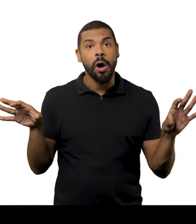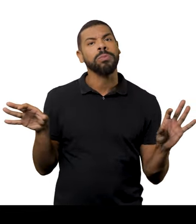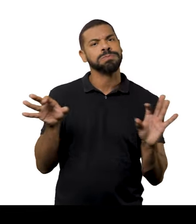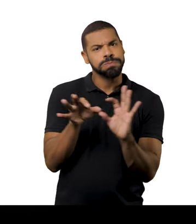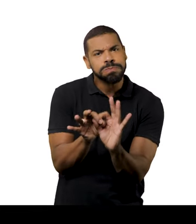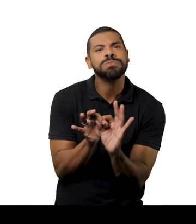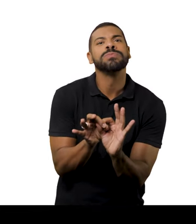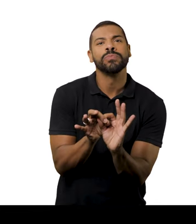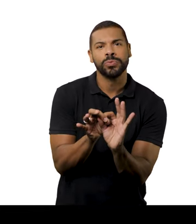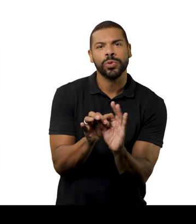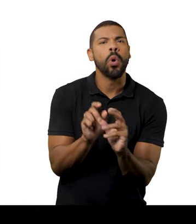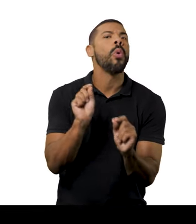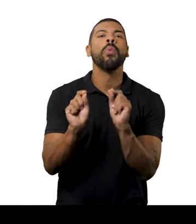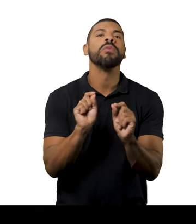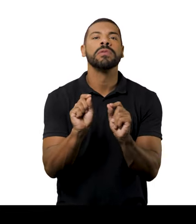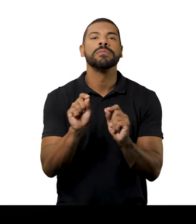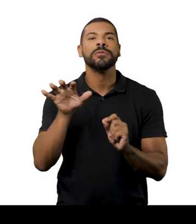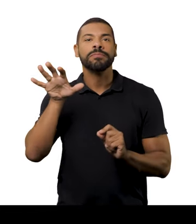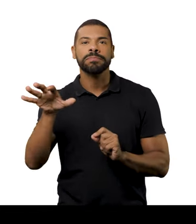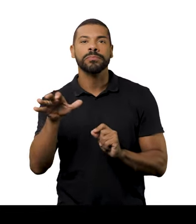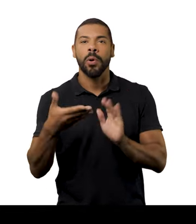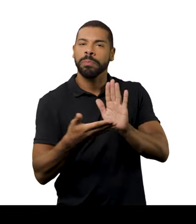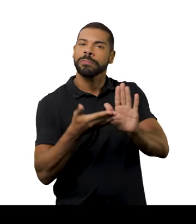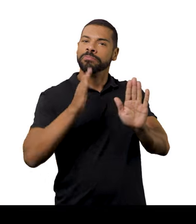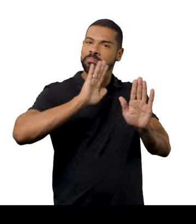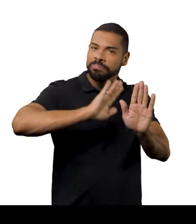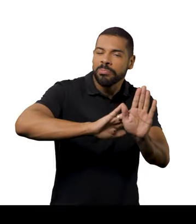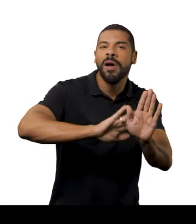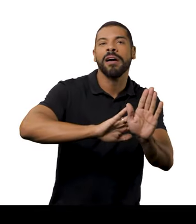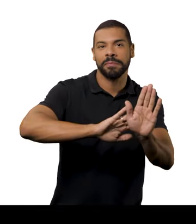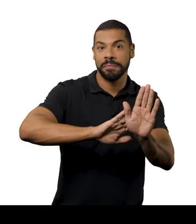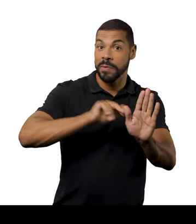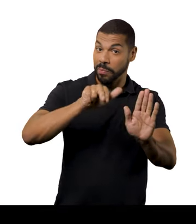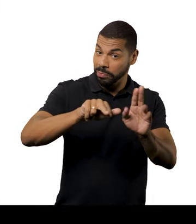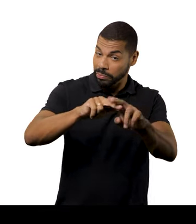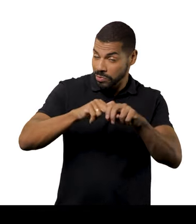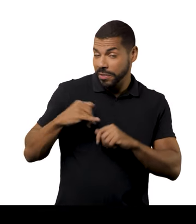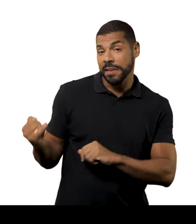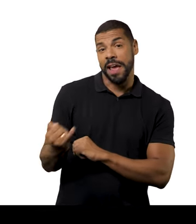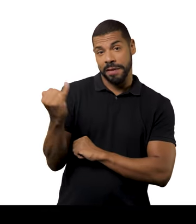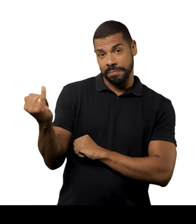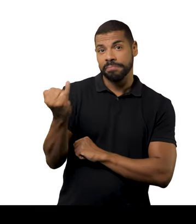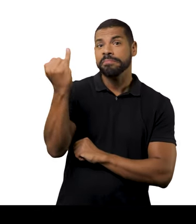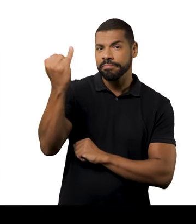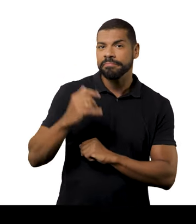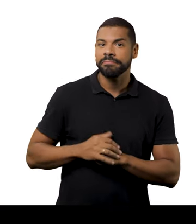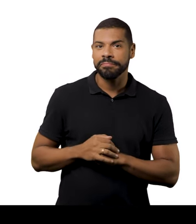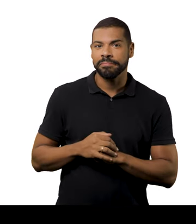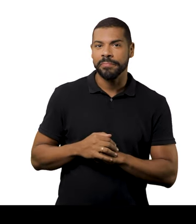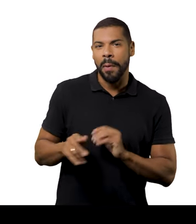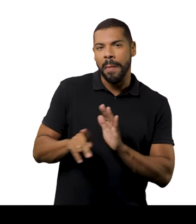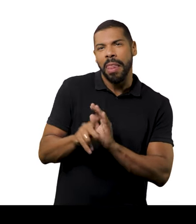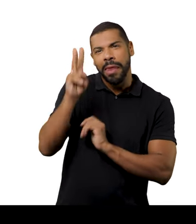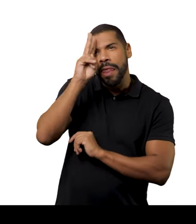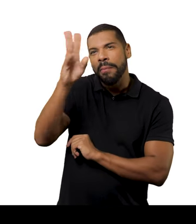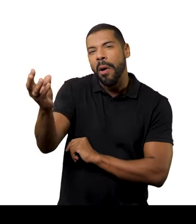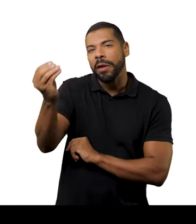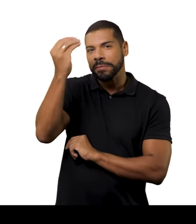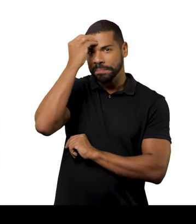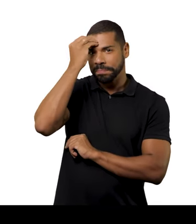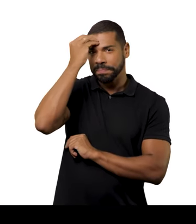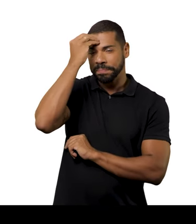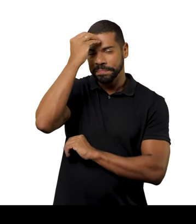É um conjunto de significados que estão por trás disso. E é importante